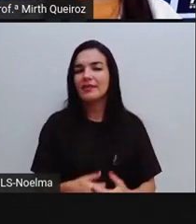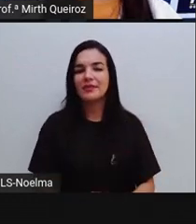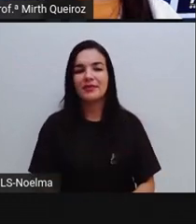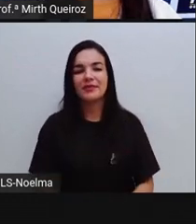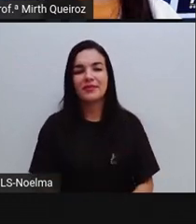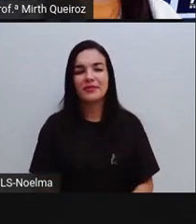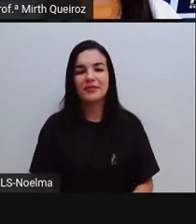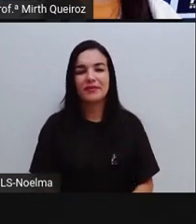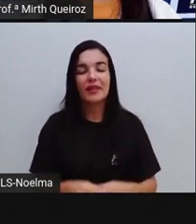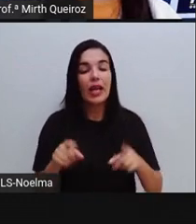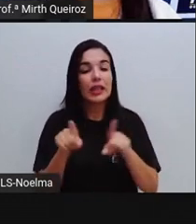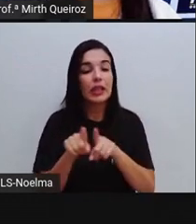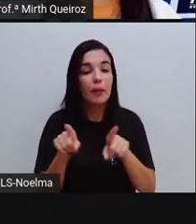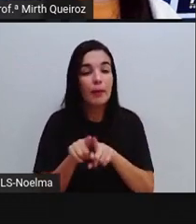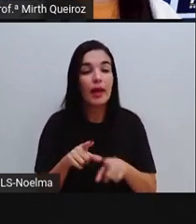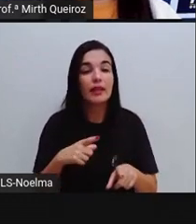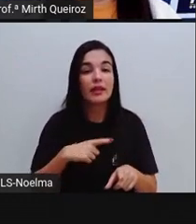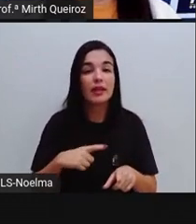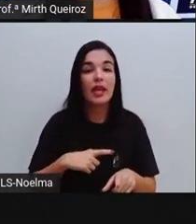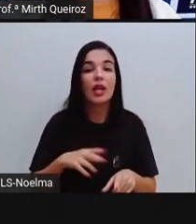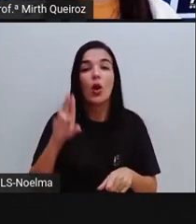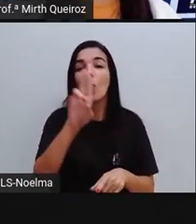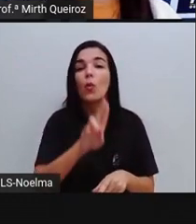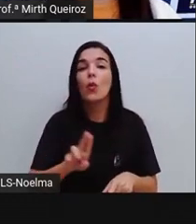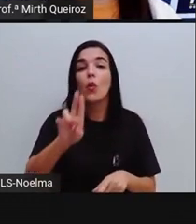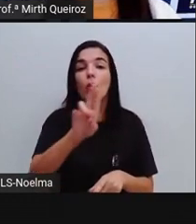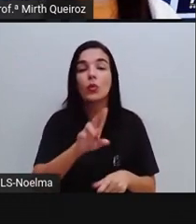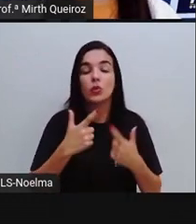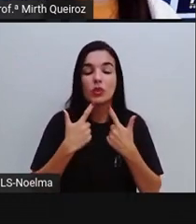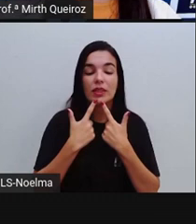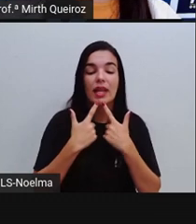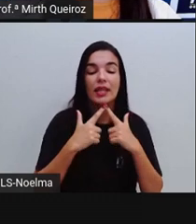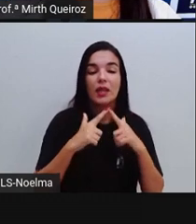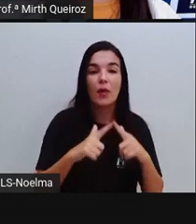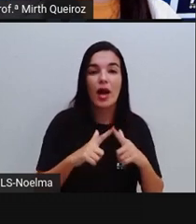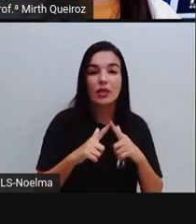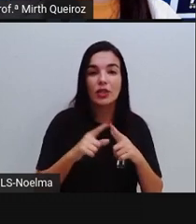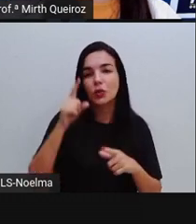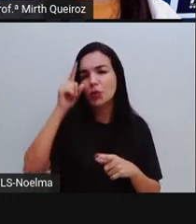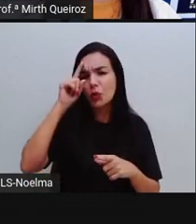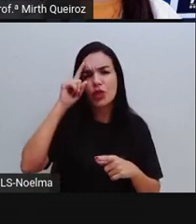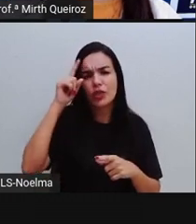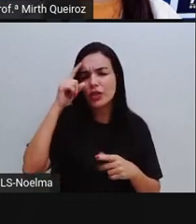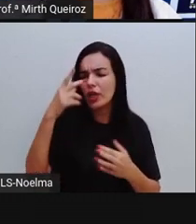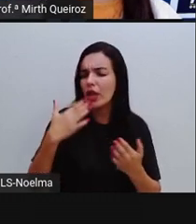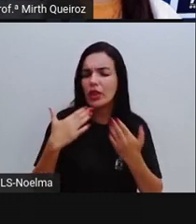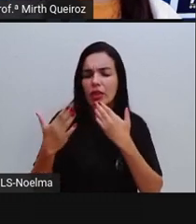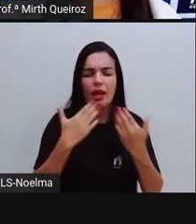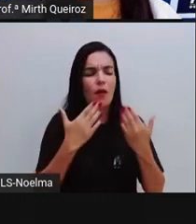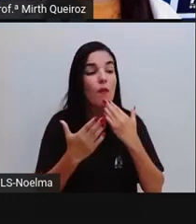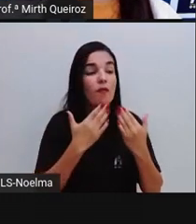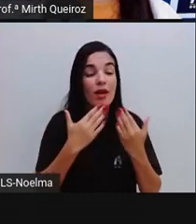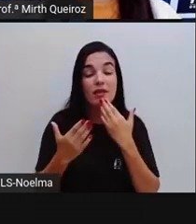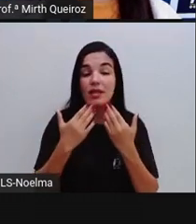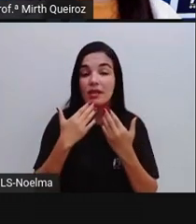Seguras e vícios de linguagem estão presentes aí também na